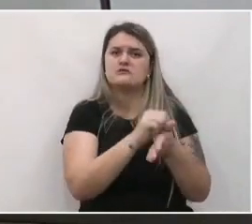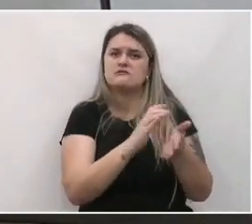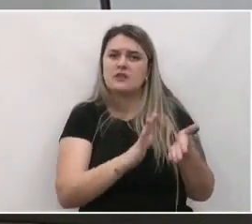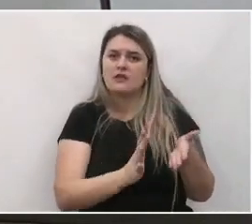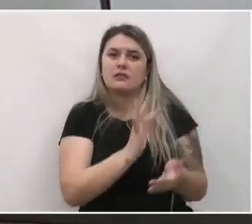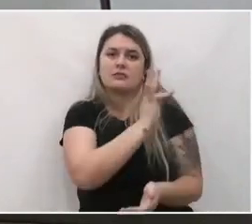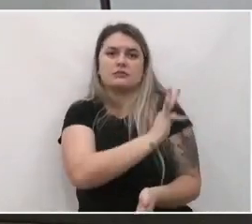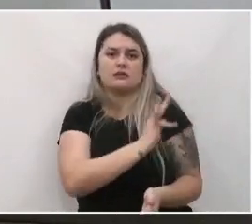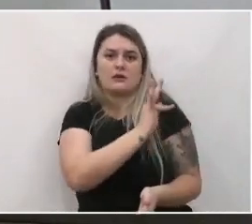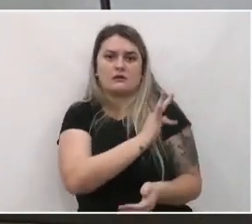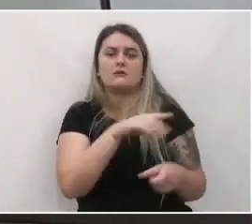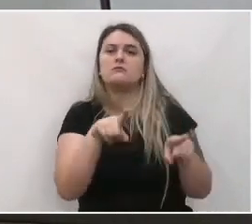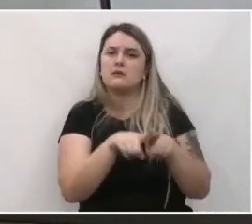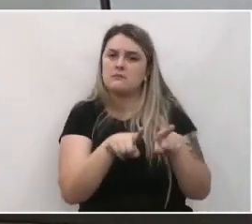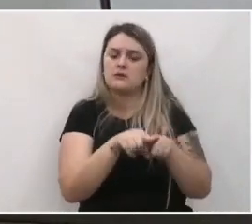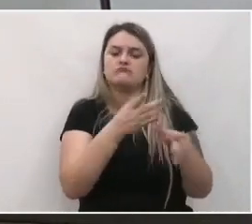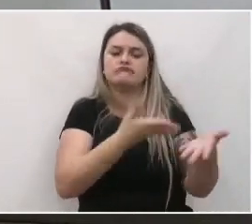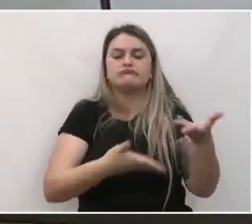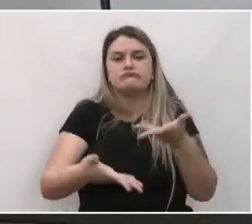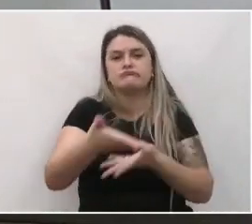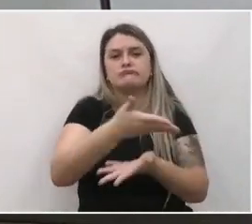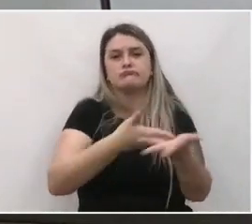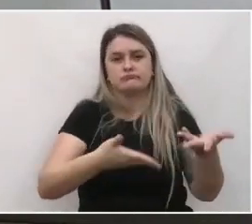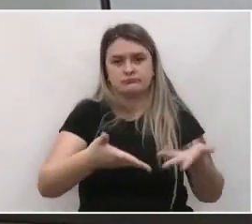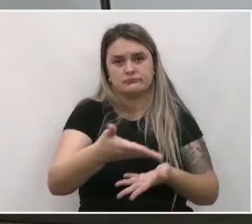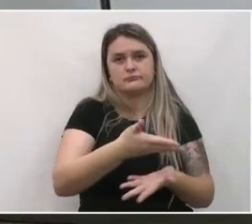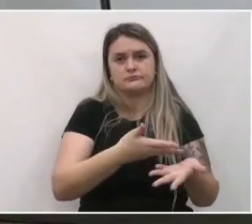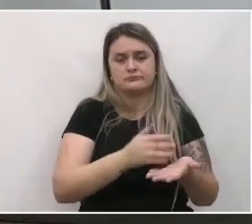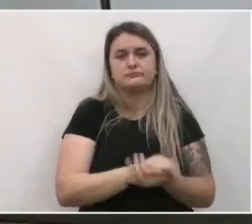técnicas também são envolvidas ao longo desse processo.